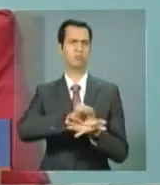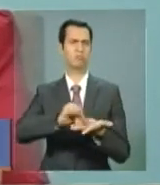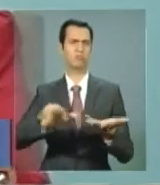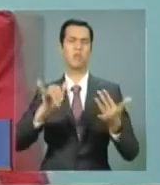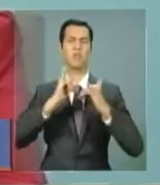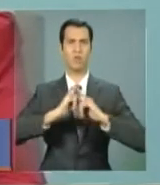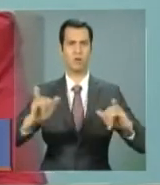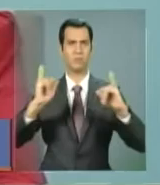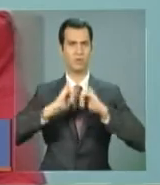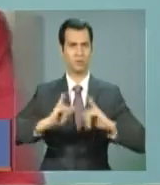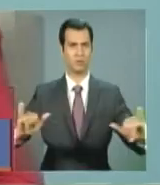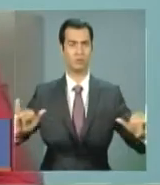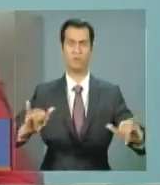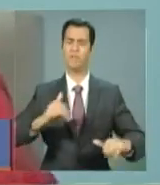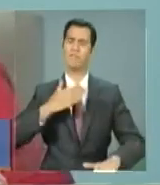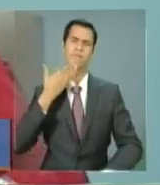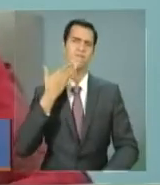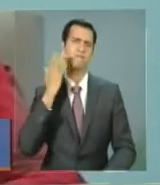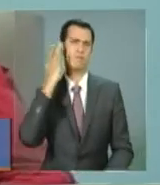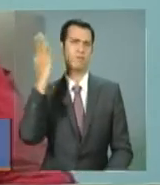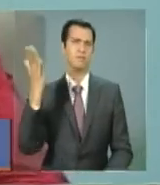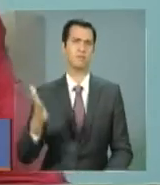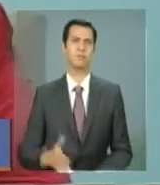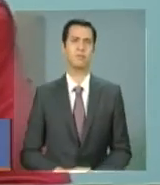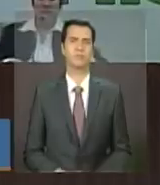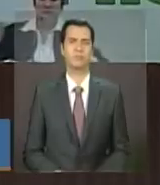muito fácil fazer isso.